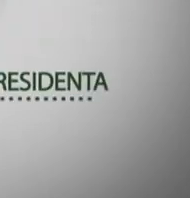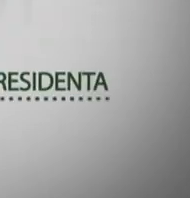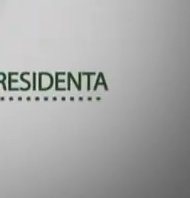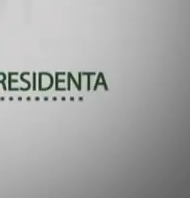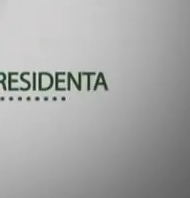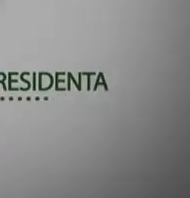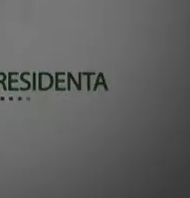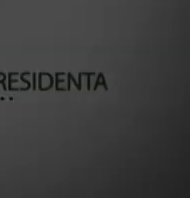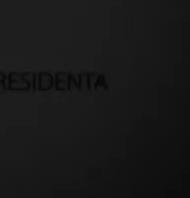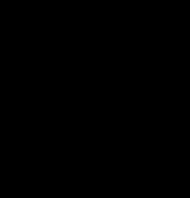Tchau.